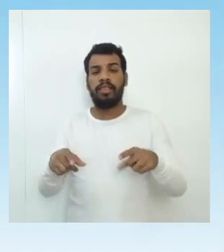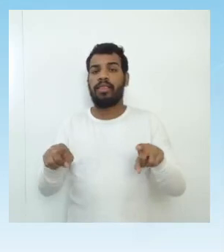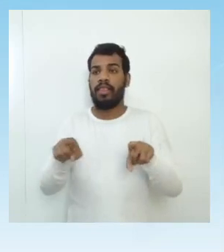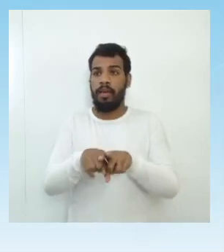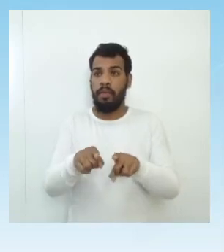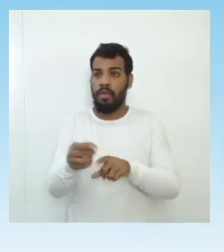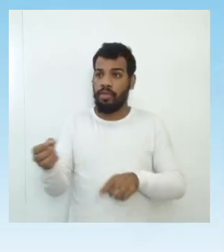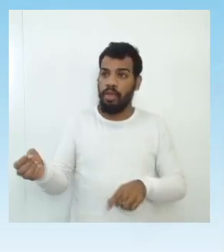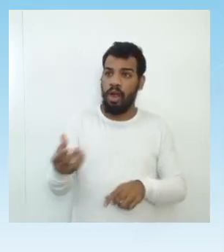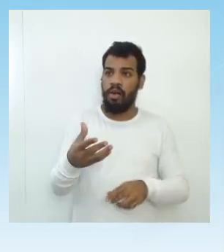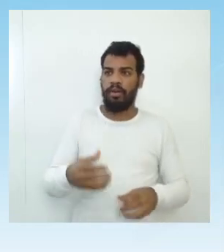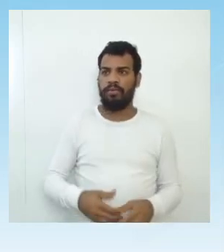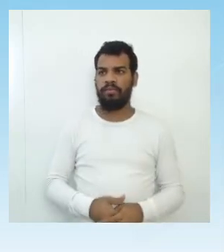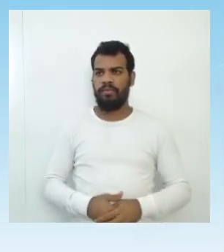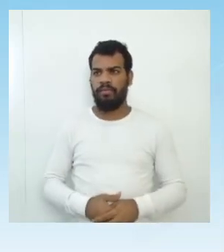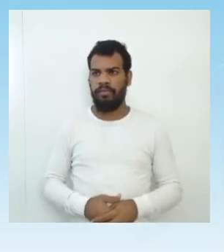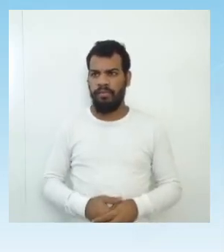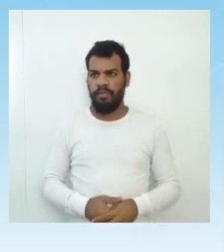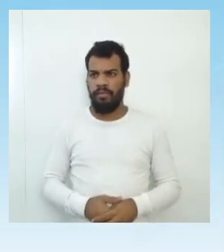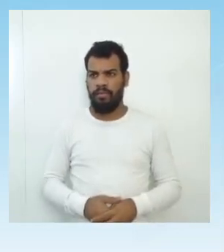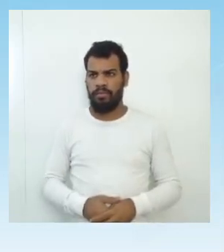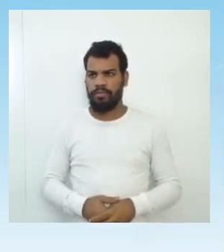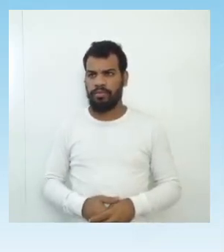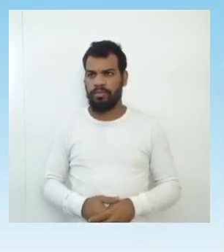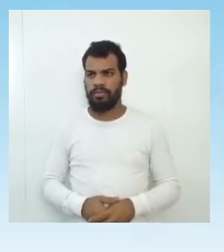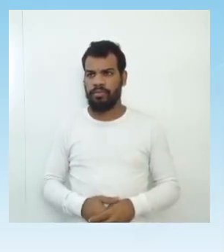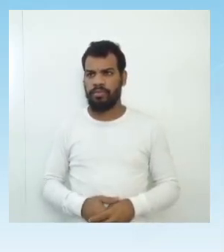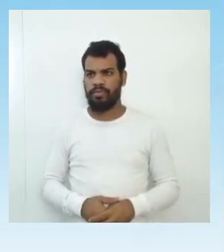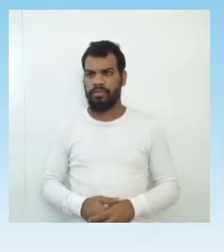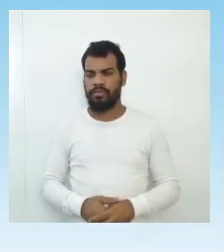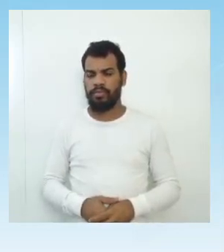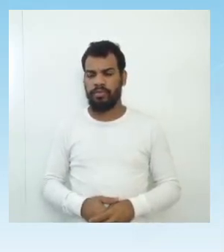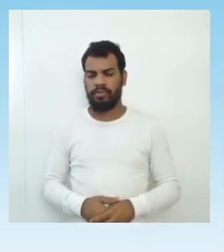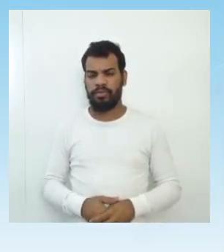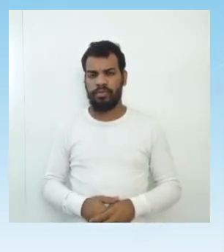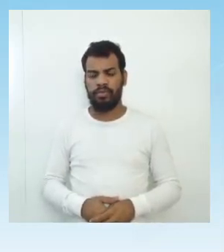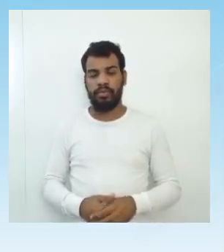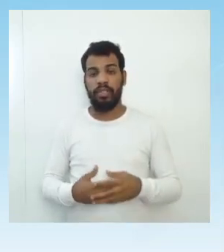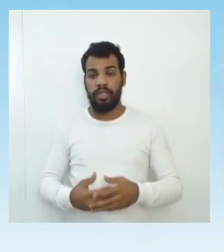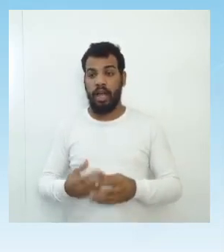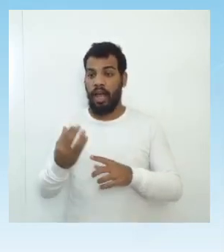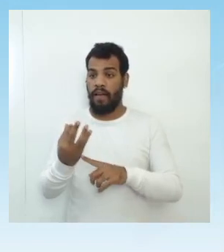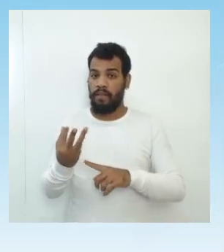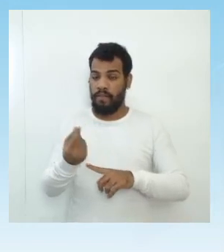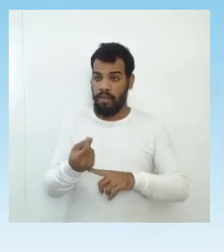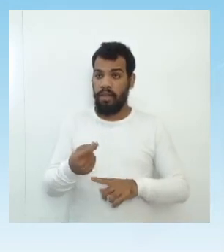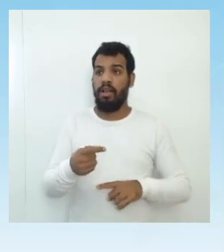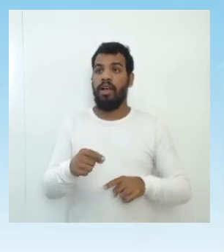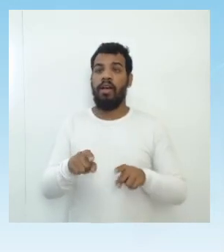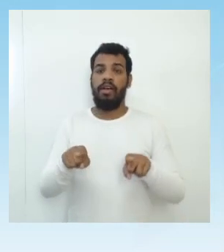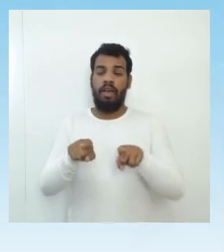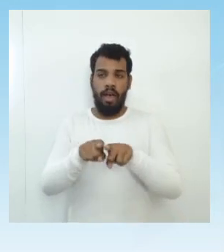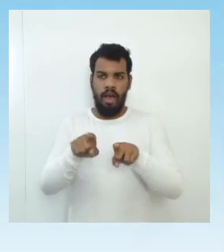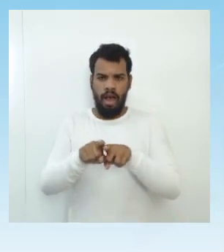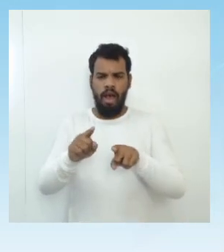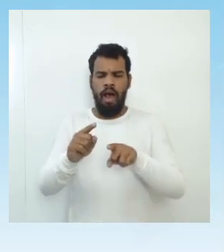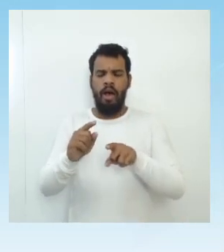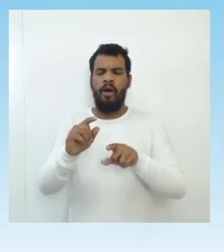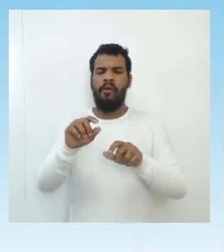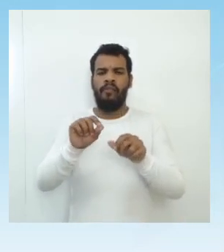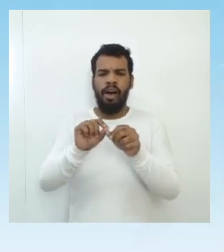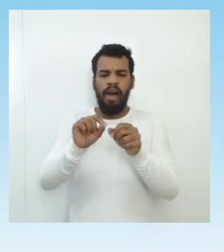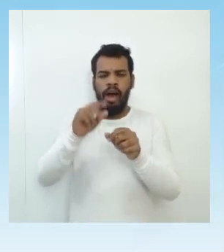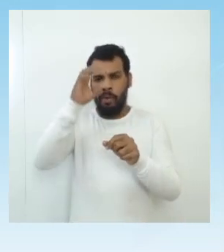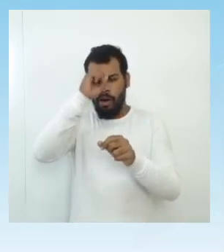propriedades. A física, quando invento da mecânica quântica, ela levou a uma melhor compreensão das